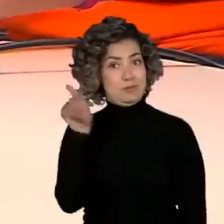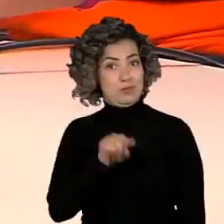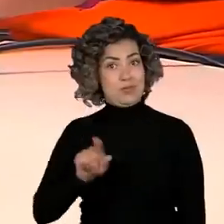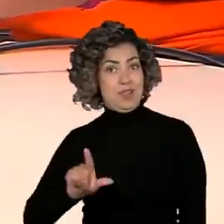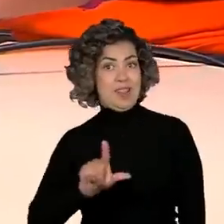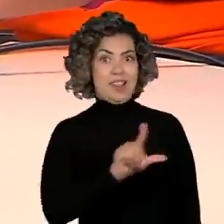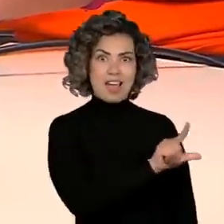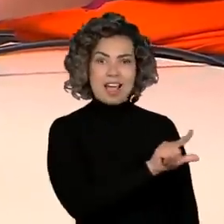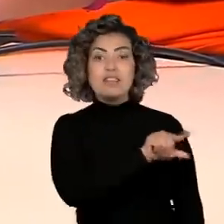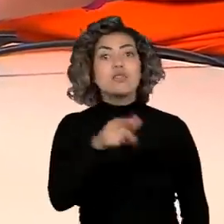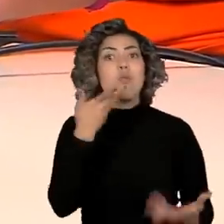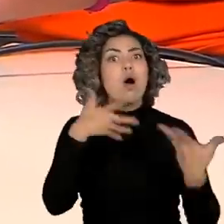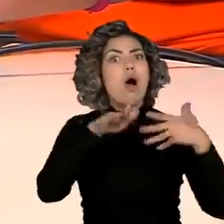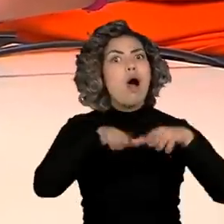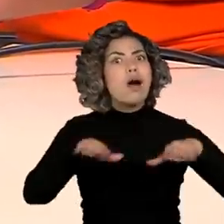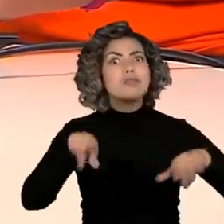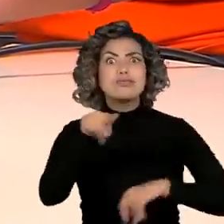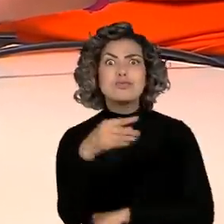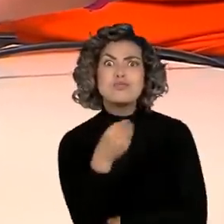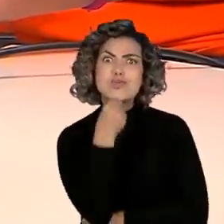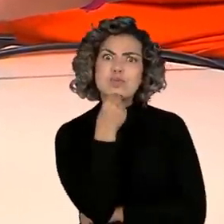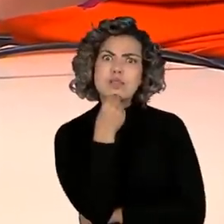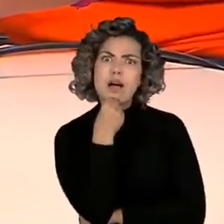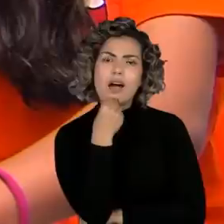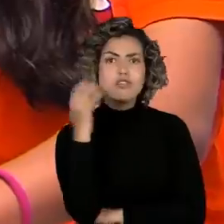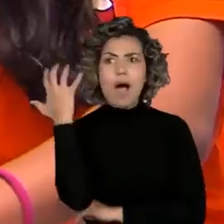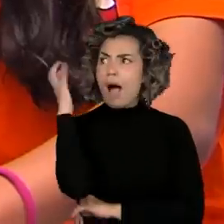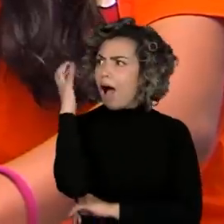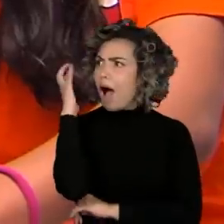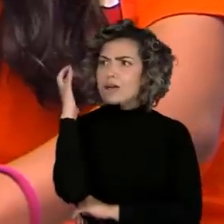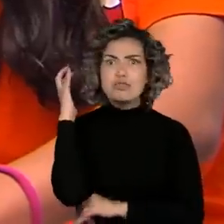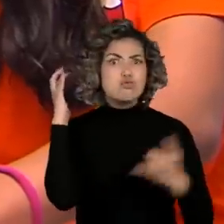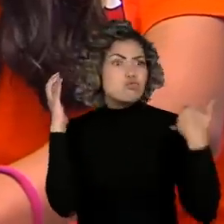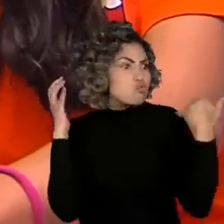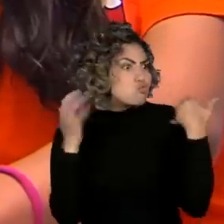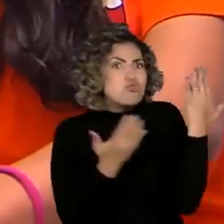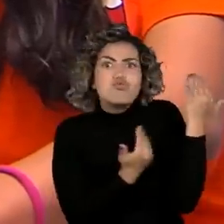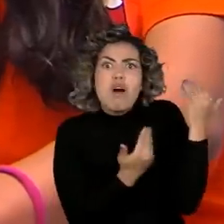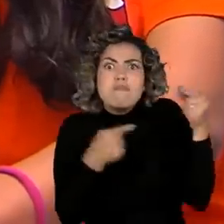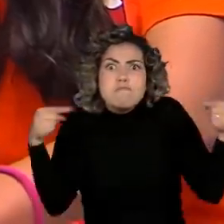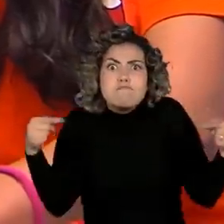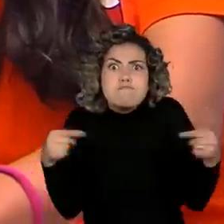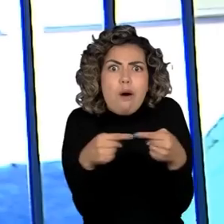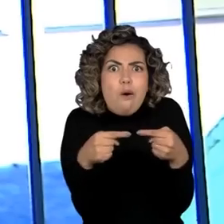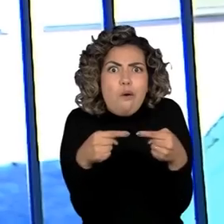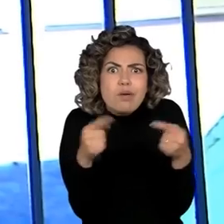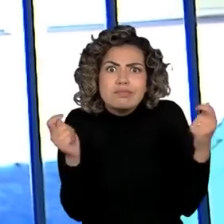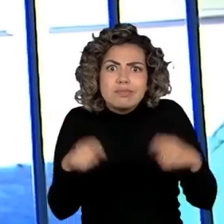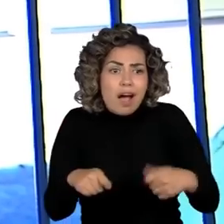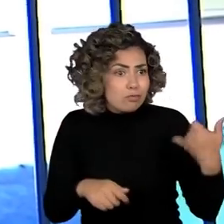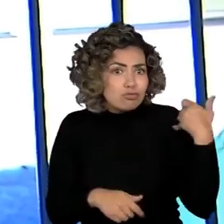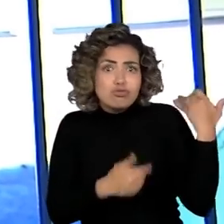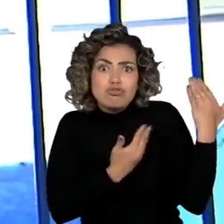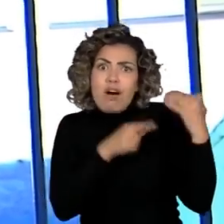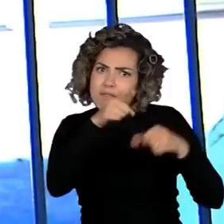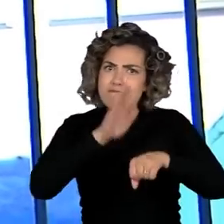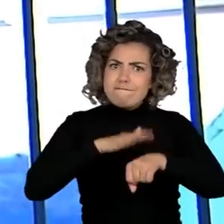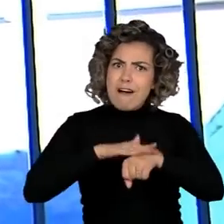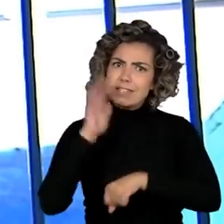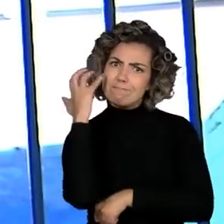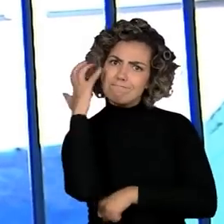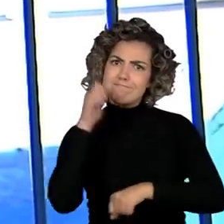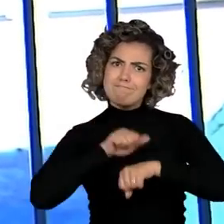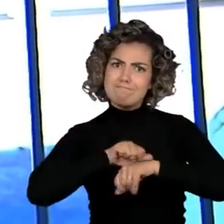estudantes têm a oportunidade de ouvir uma rádio feita exclusivamente para eles. Ah, é da hora, porque às vezes eles